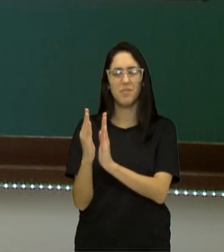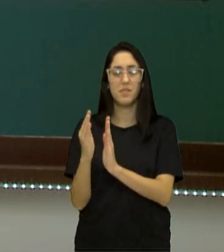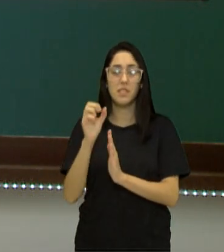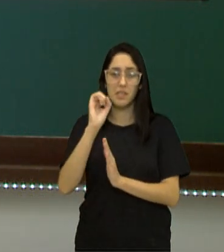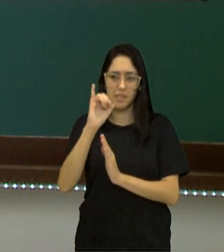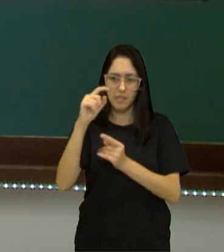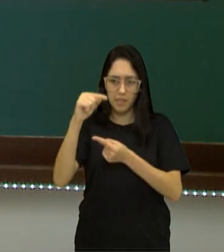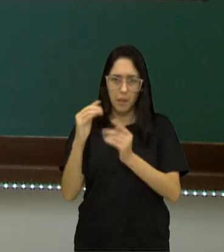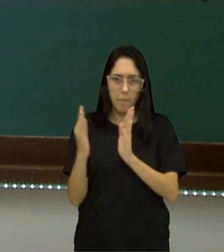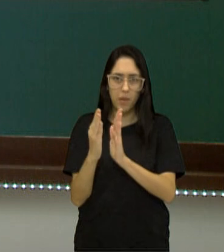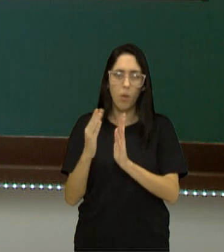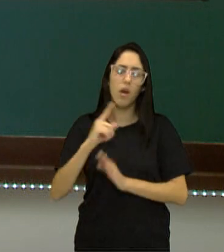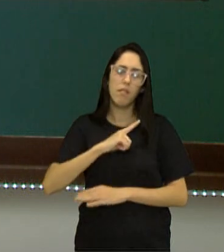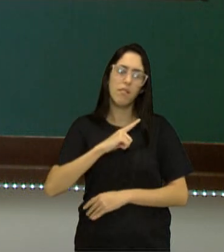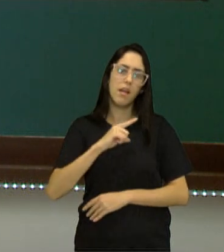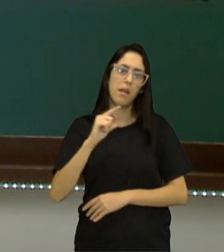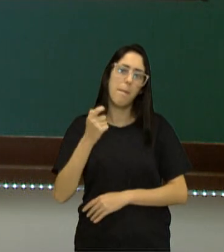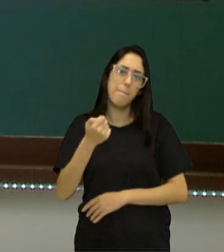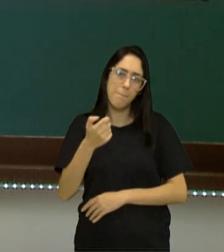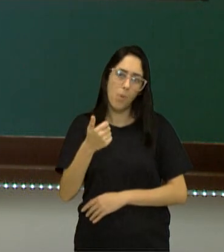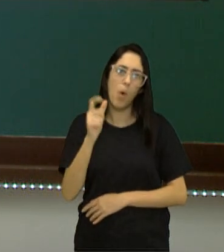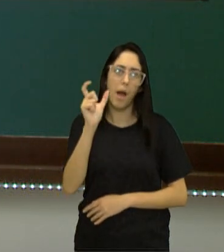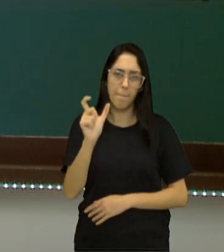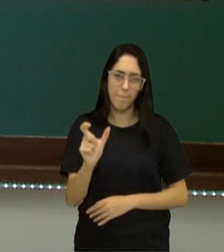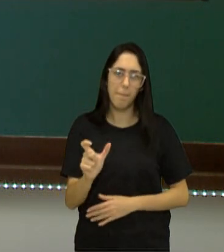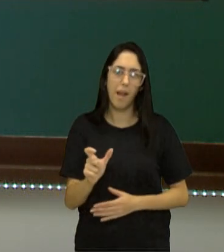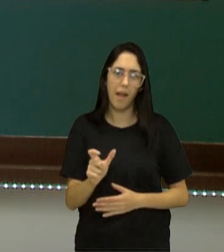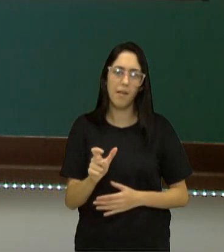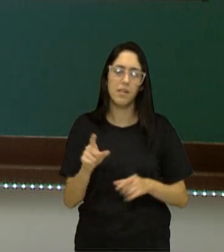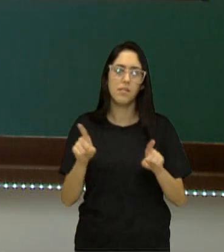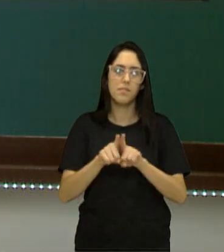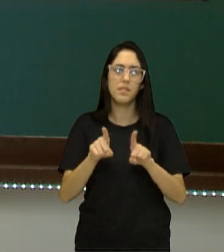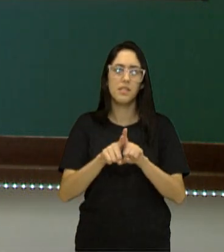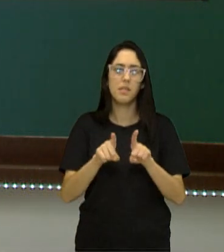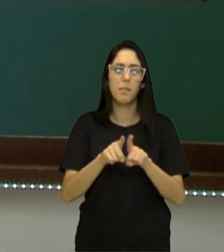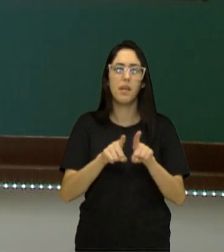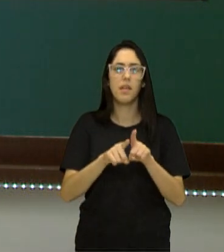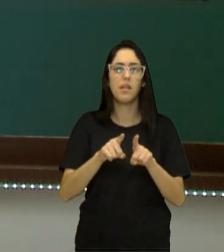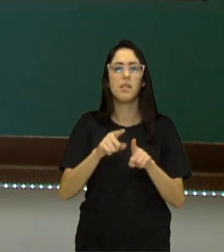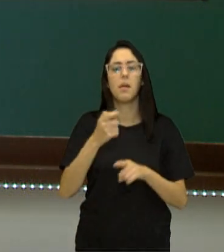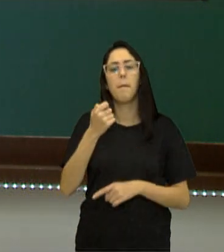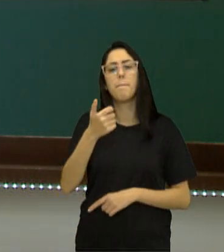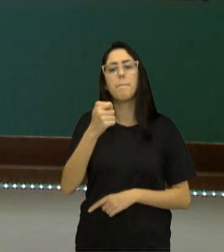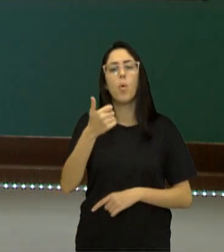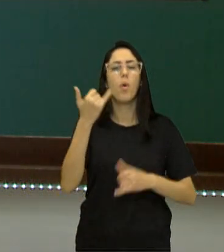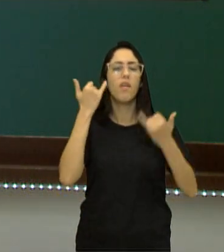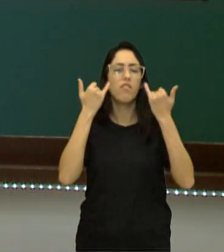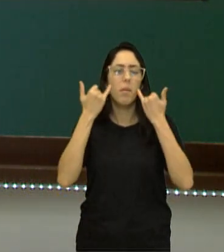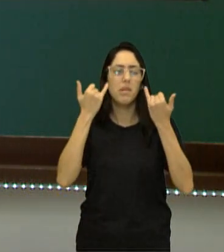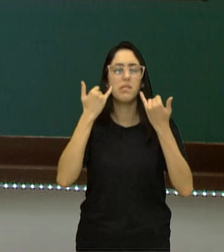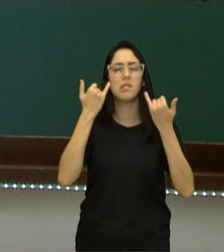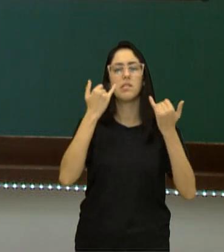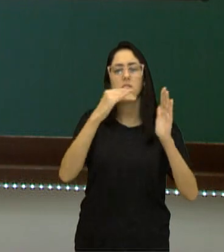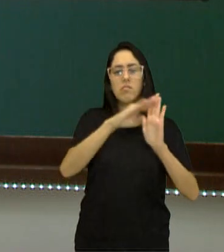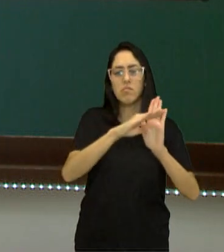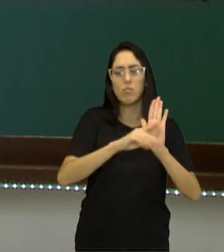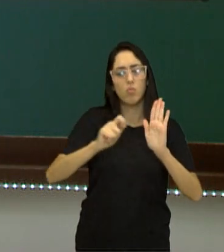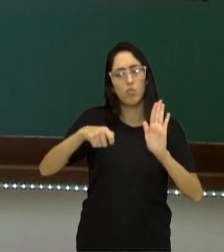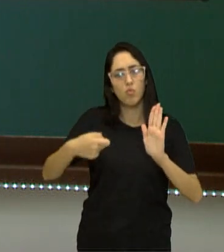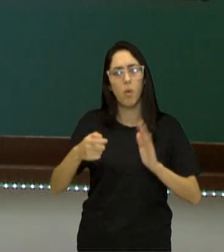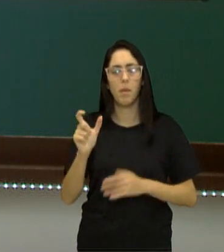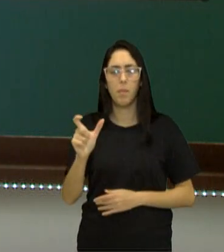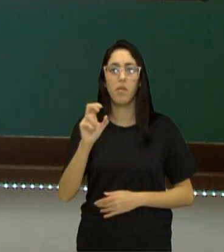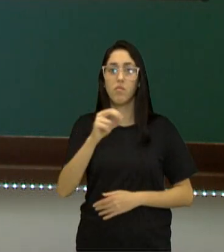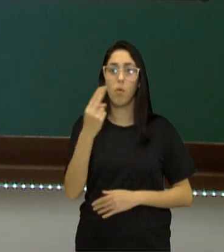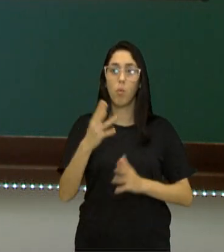menor o dicionário, menos palavras eu tenho e menor a quantidade de definição daquela palavra. Ou pode